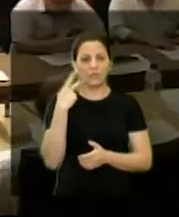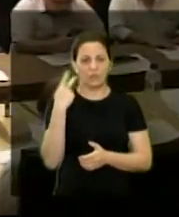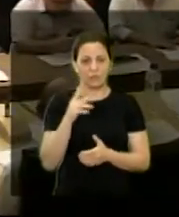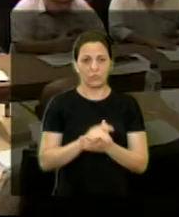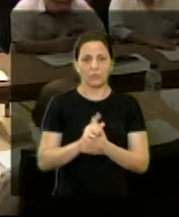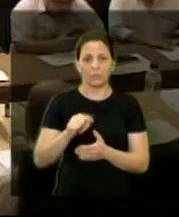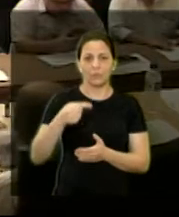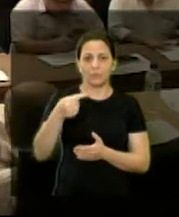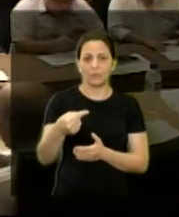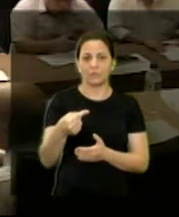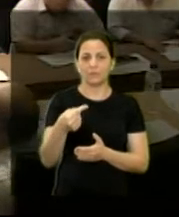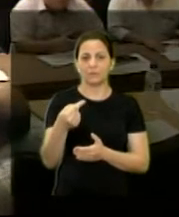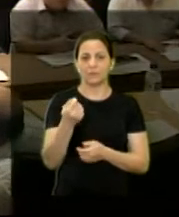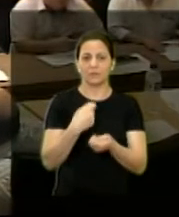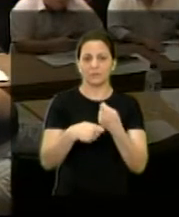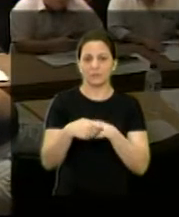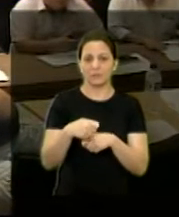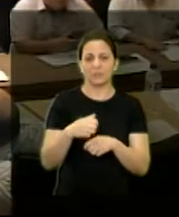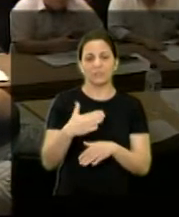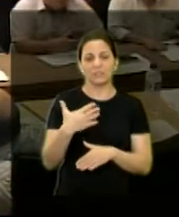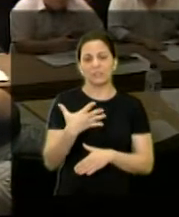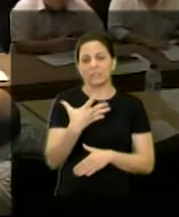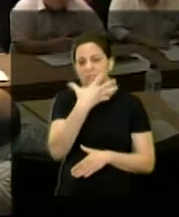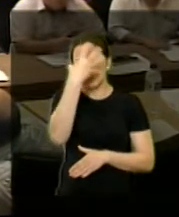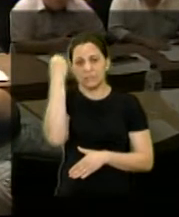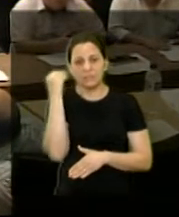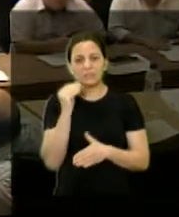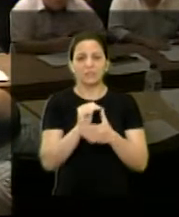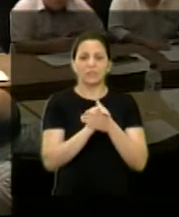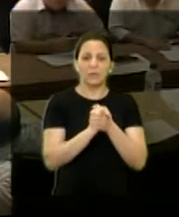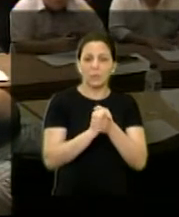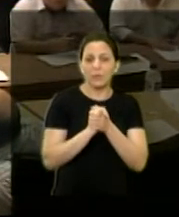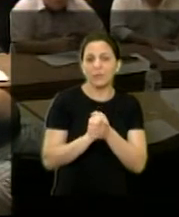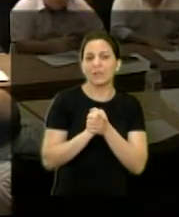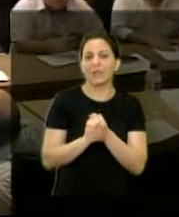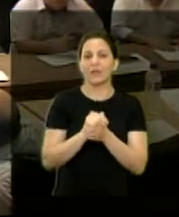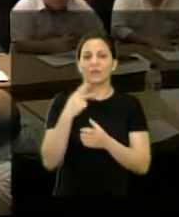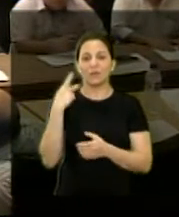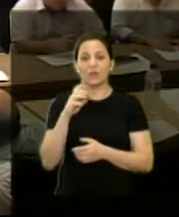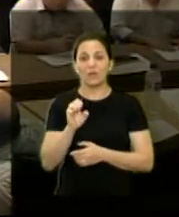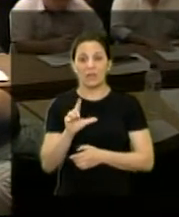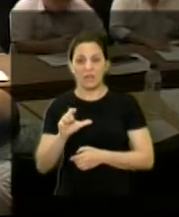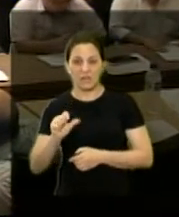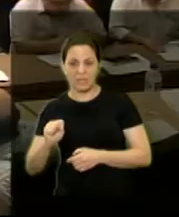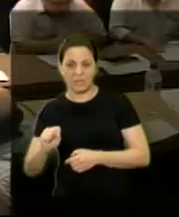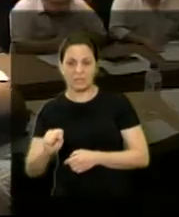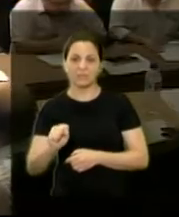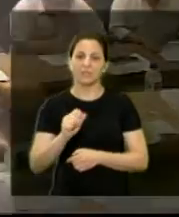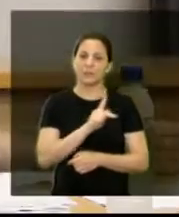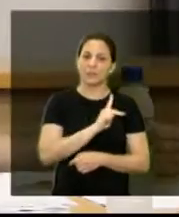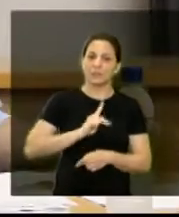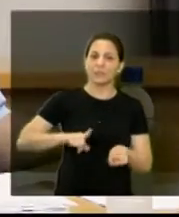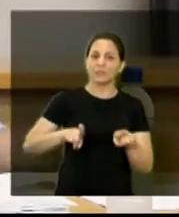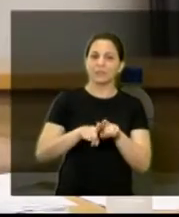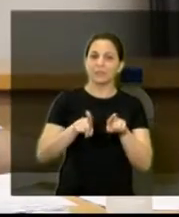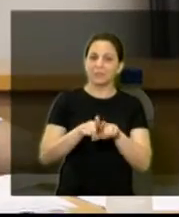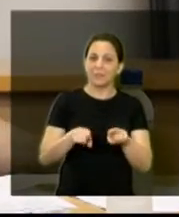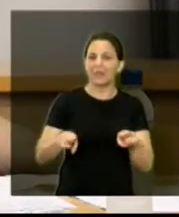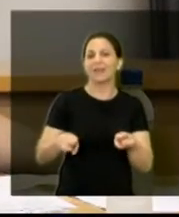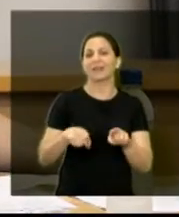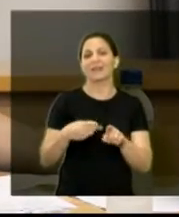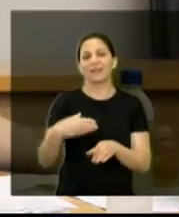próxima gestão, e não cumprimentei o presidente da casa, o vereador Elias, que, além de ser presidente ainda, também foi